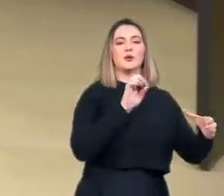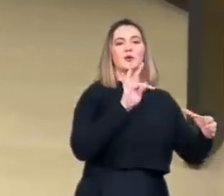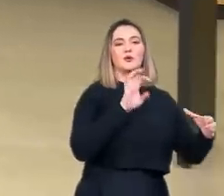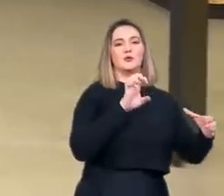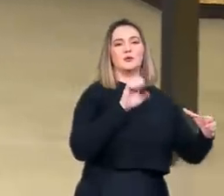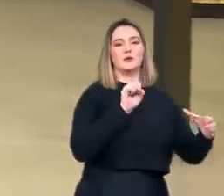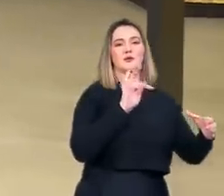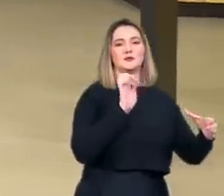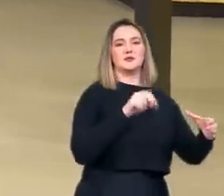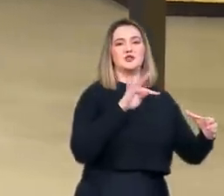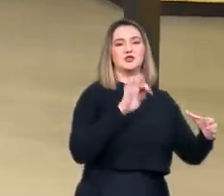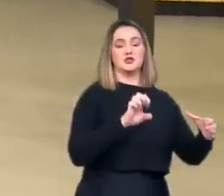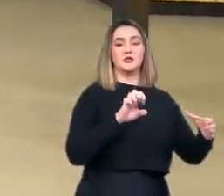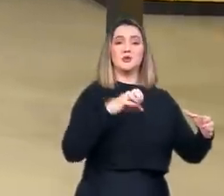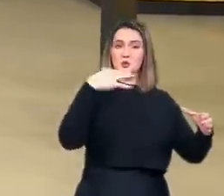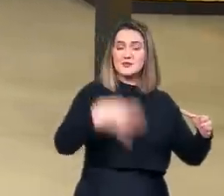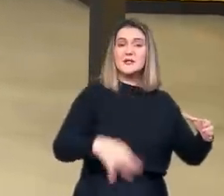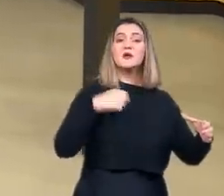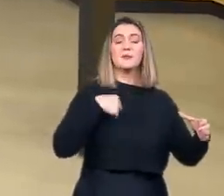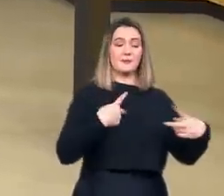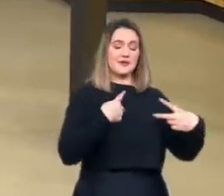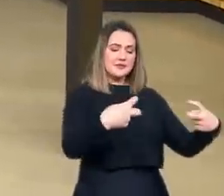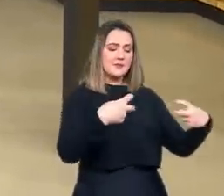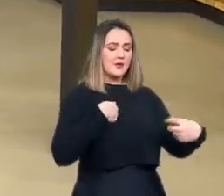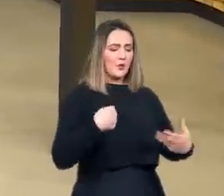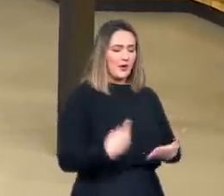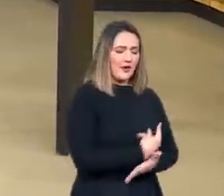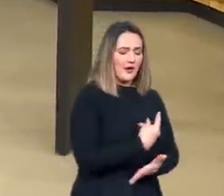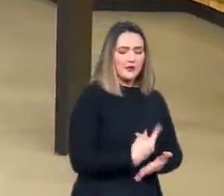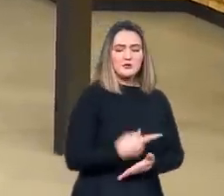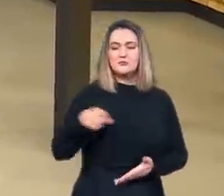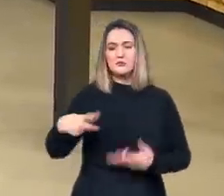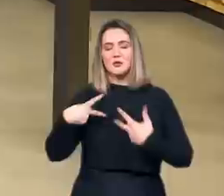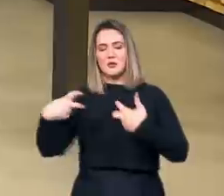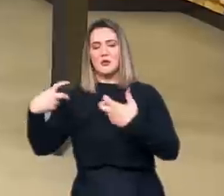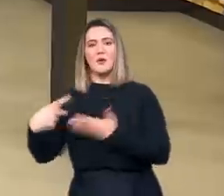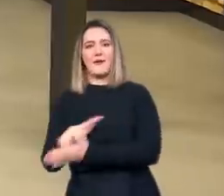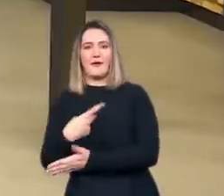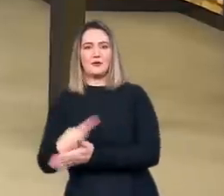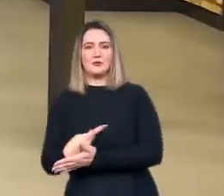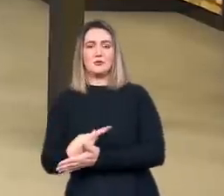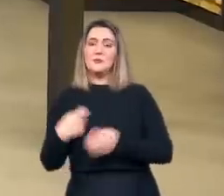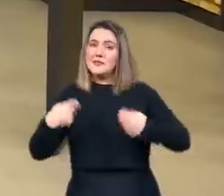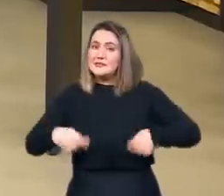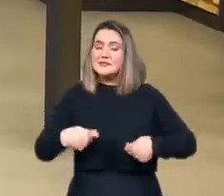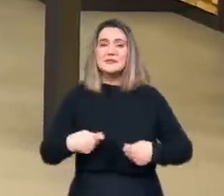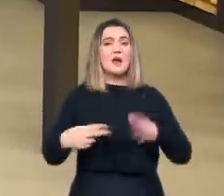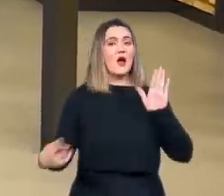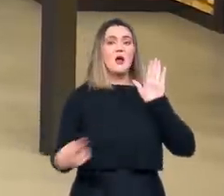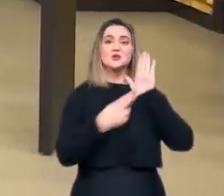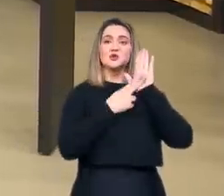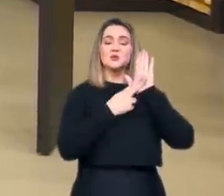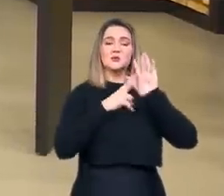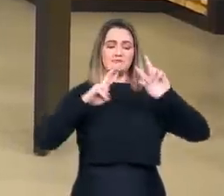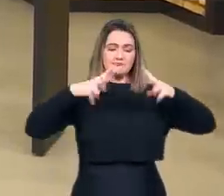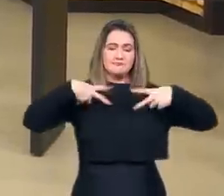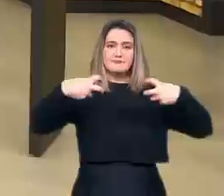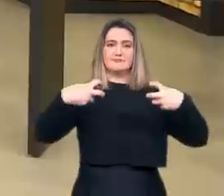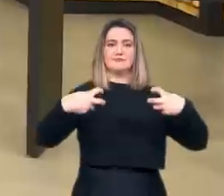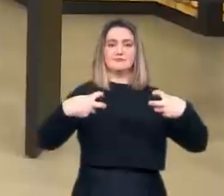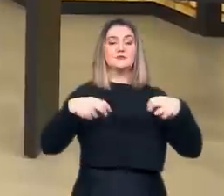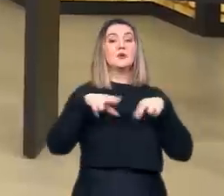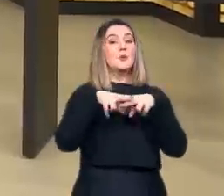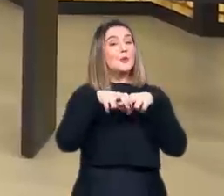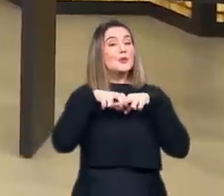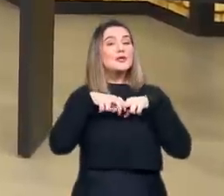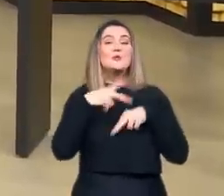condenassem o pecado da Igreja no passado, seja de viés católico, repito, ou protestante. Nesse ponto, o Papa até